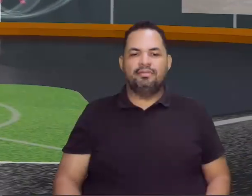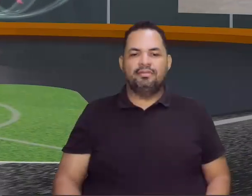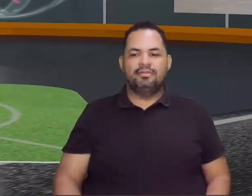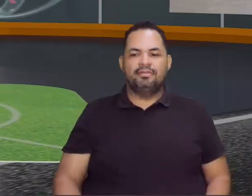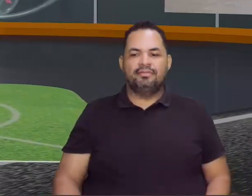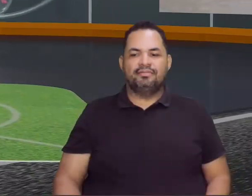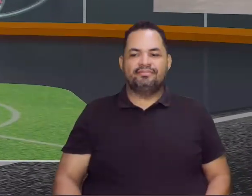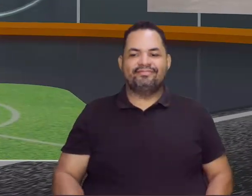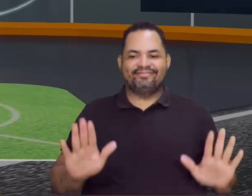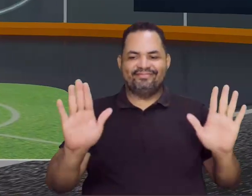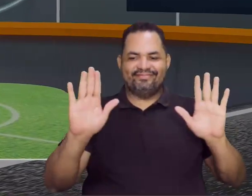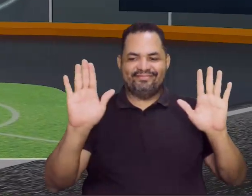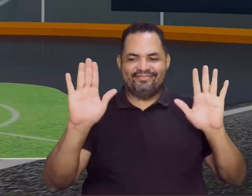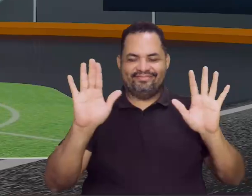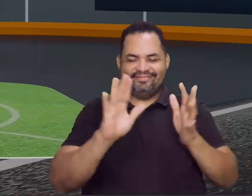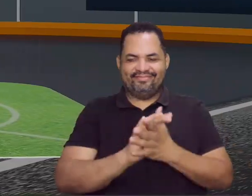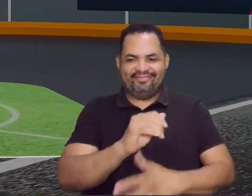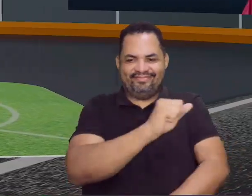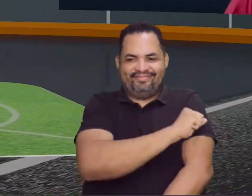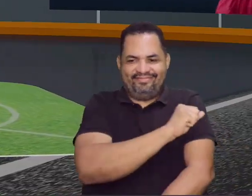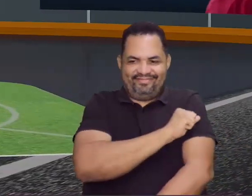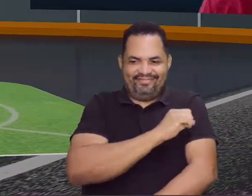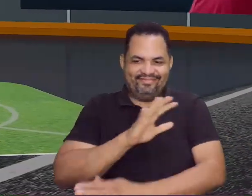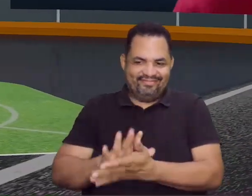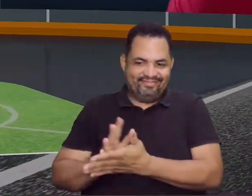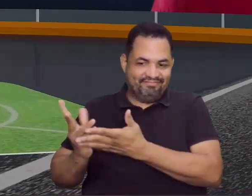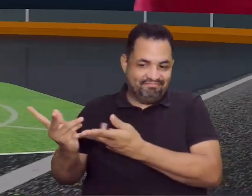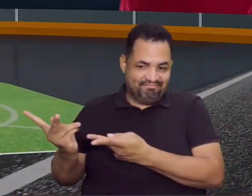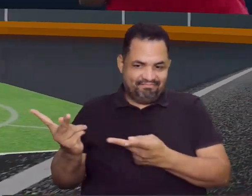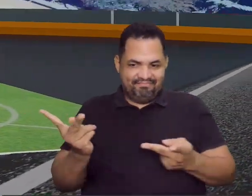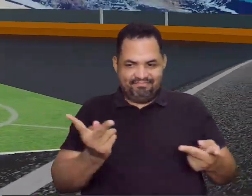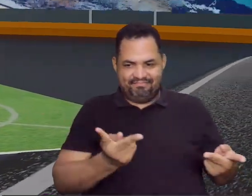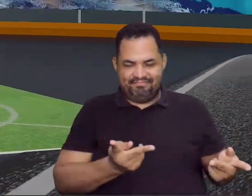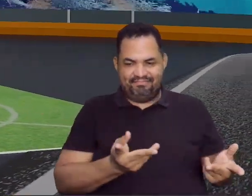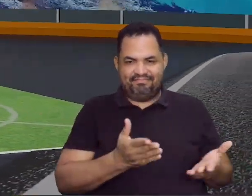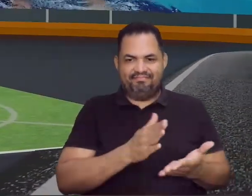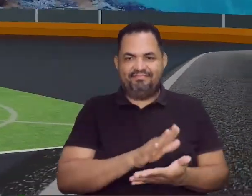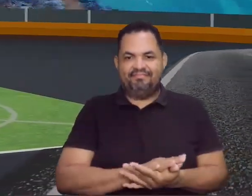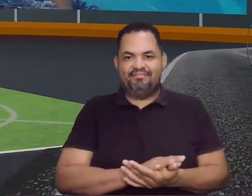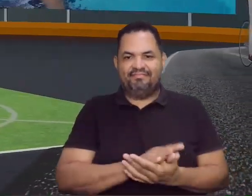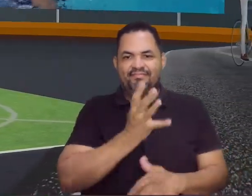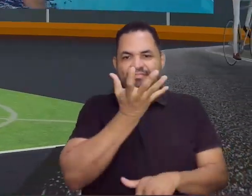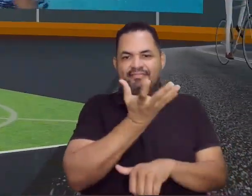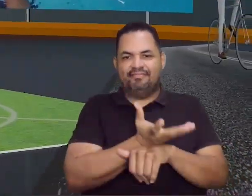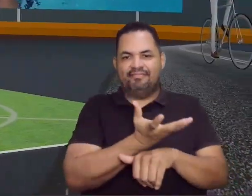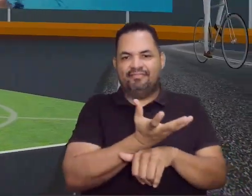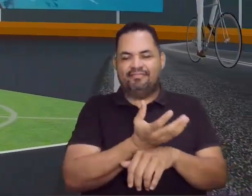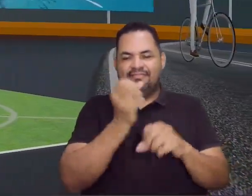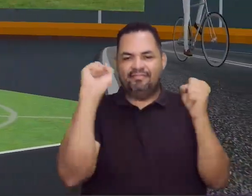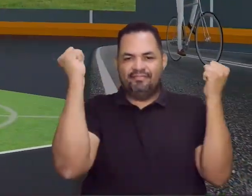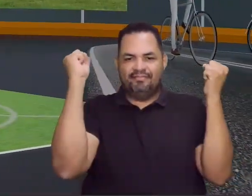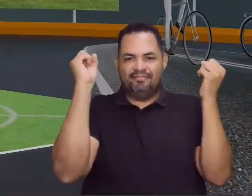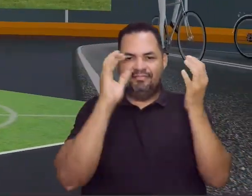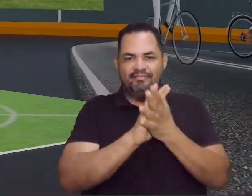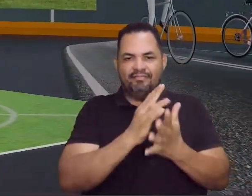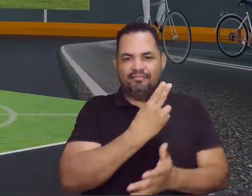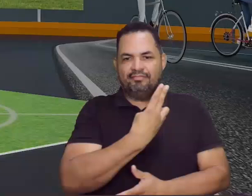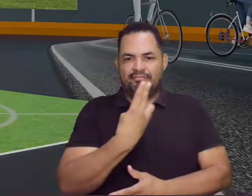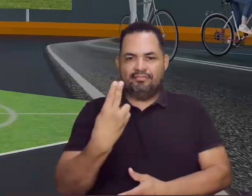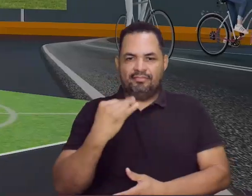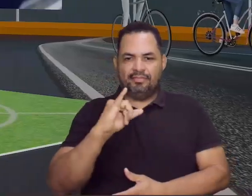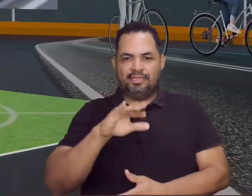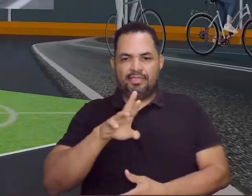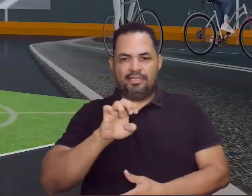Olá caríssimos estudantes, sejam todos muito bem-vindos ao componente de educação física. Eu, professor Iris